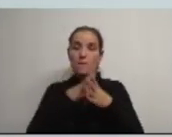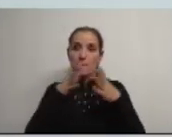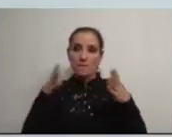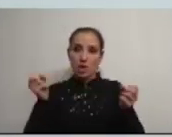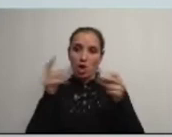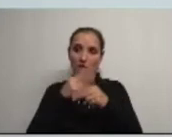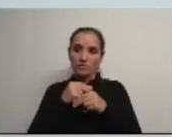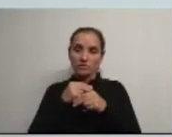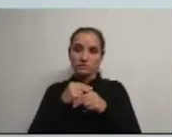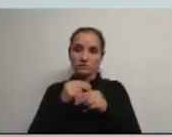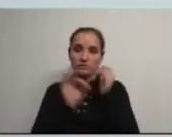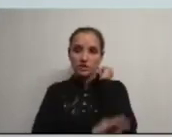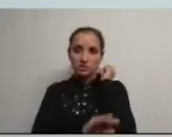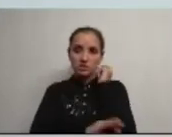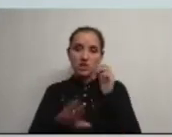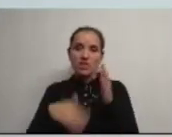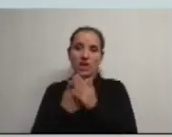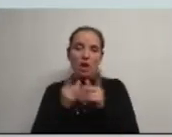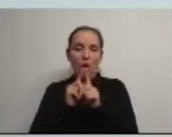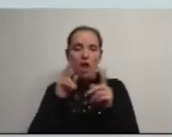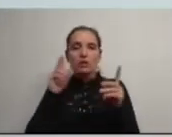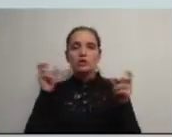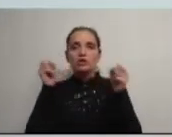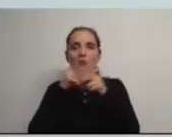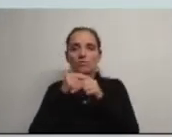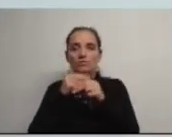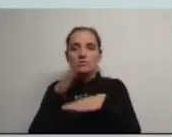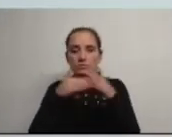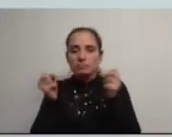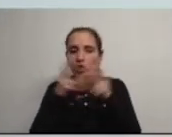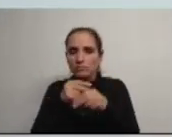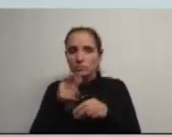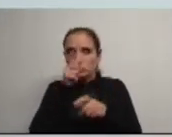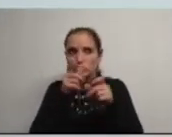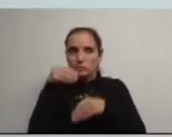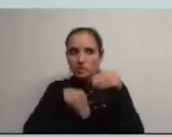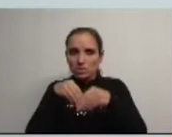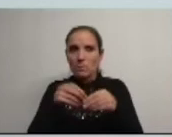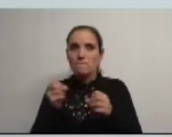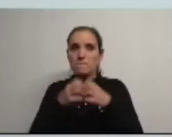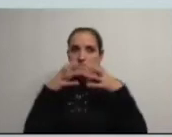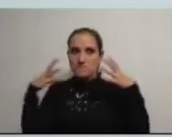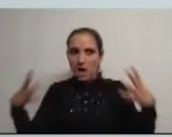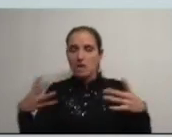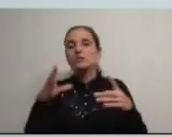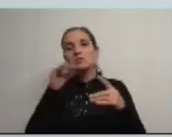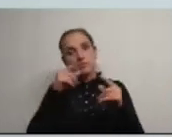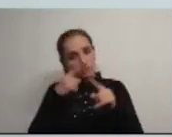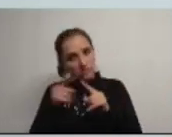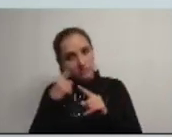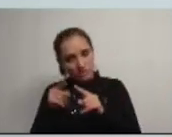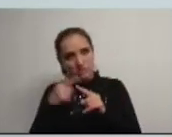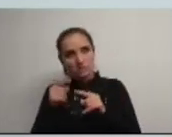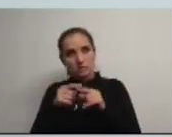novas freguesias acarreta abordagens diferentes às novas juntas os eleitores também são mais e diferentes e as